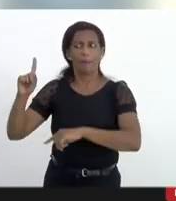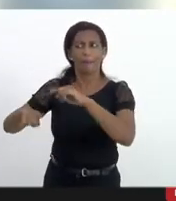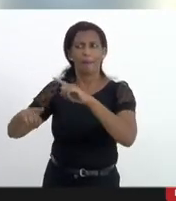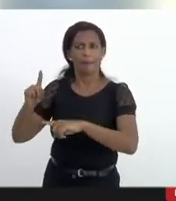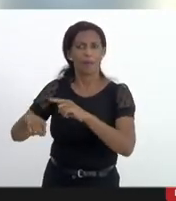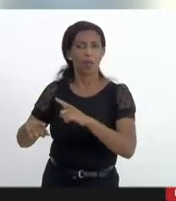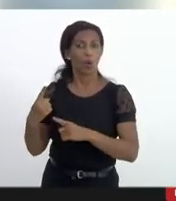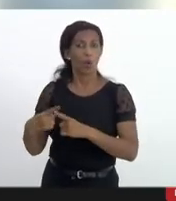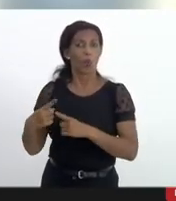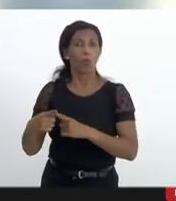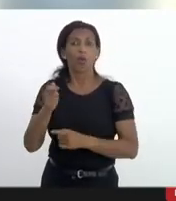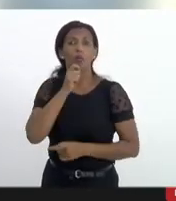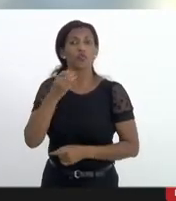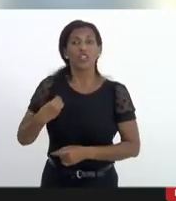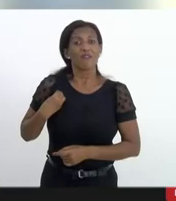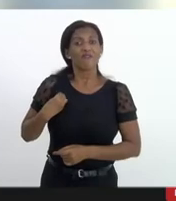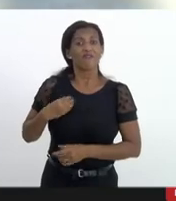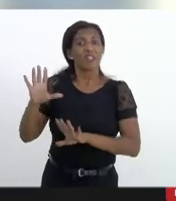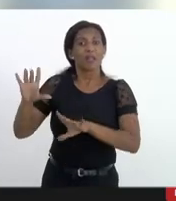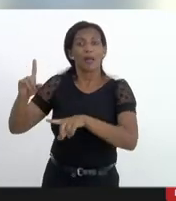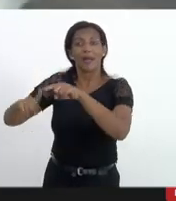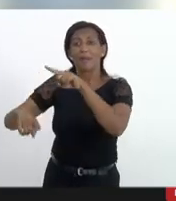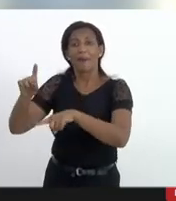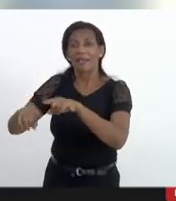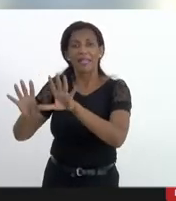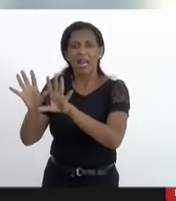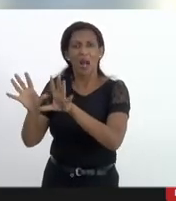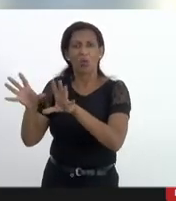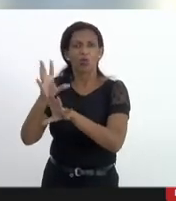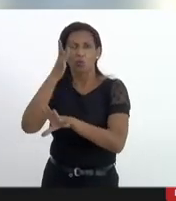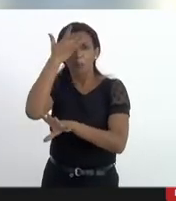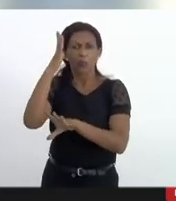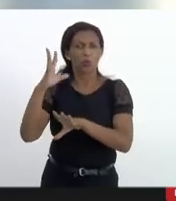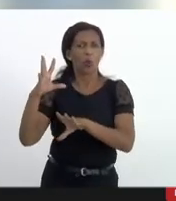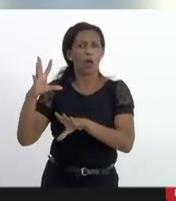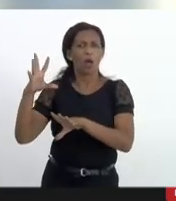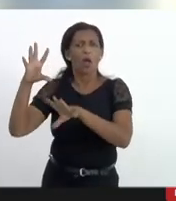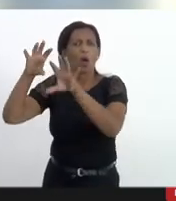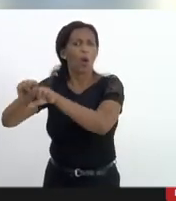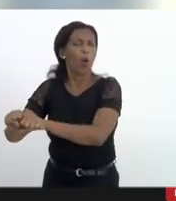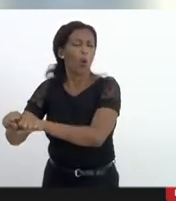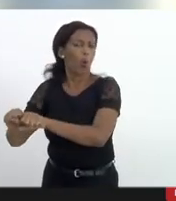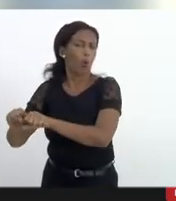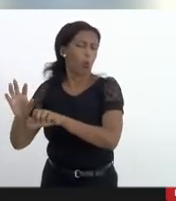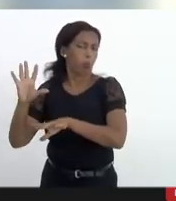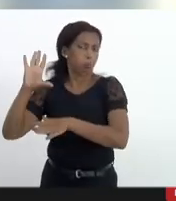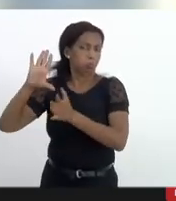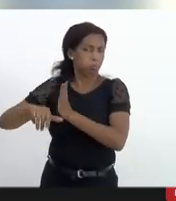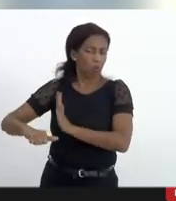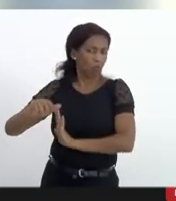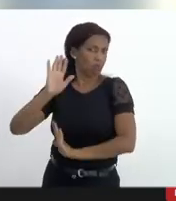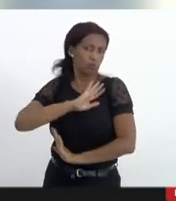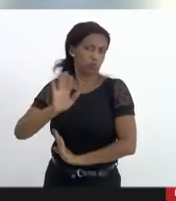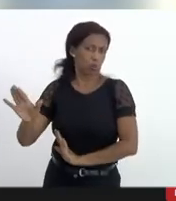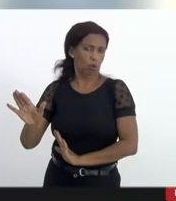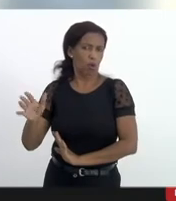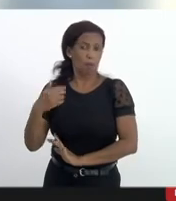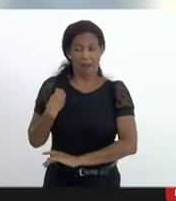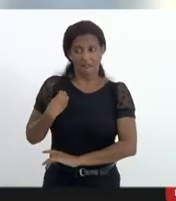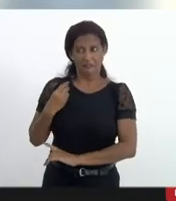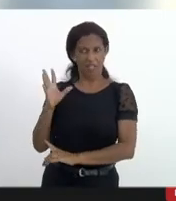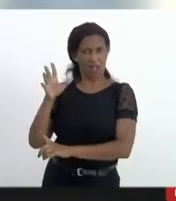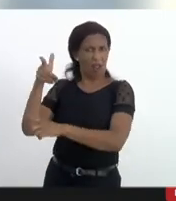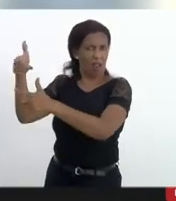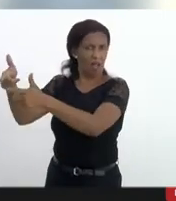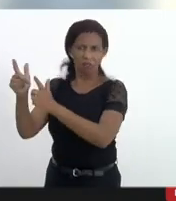porque não havia nenhuma vida ali em jogo o material está segurado isso aí vai ser reposto para o segurador e pronto agora quando